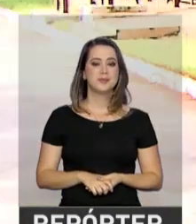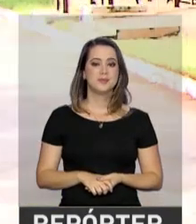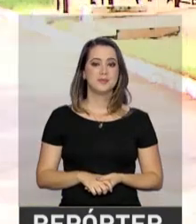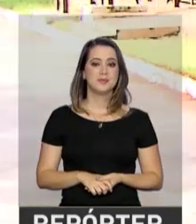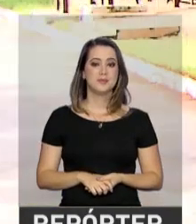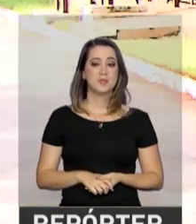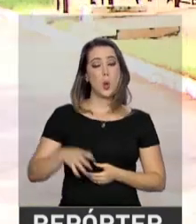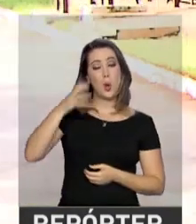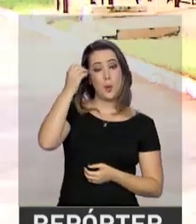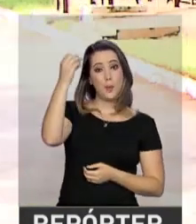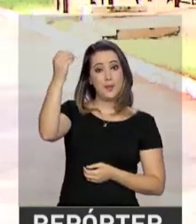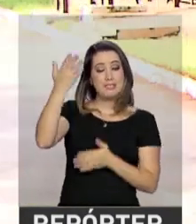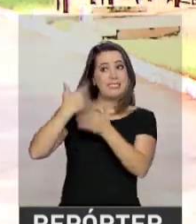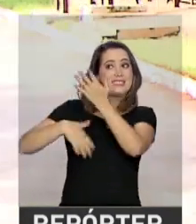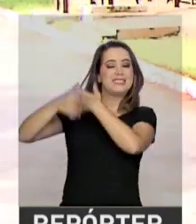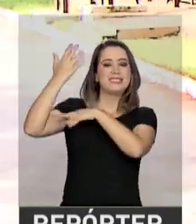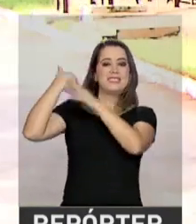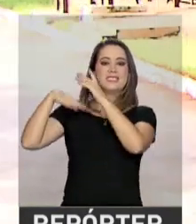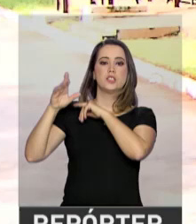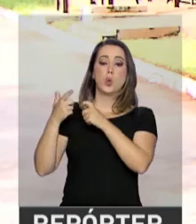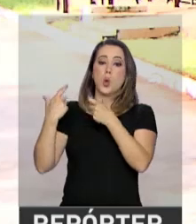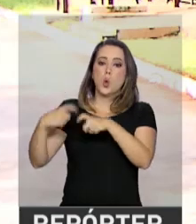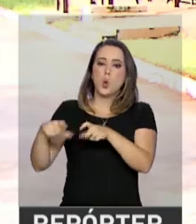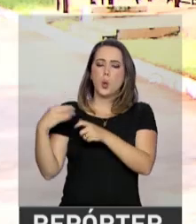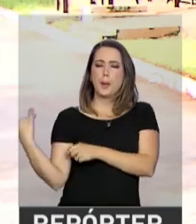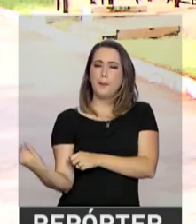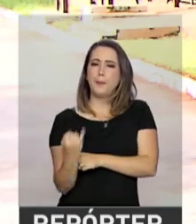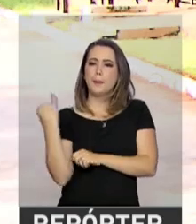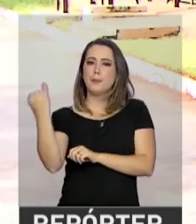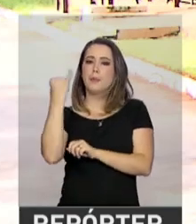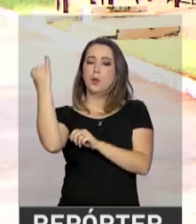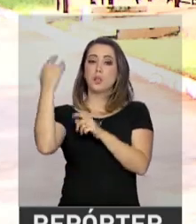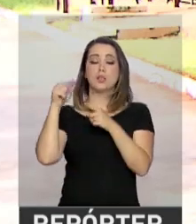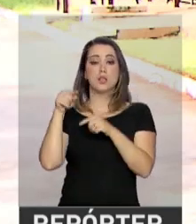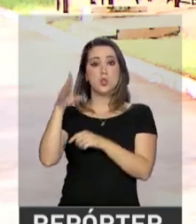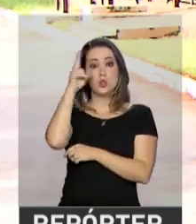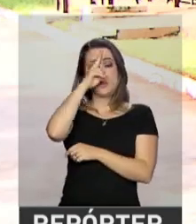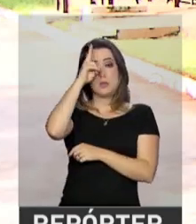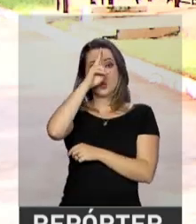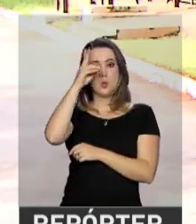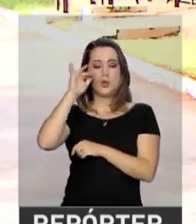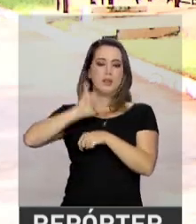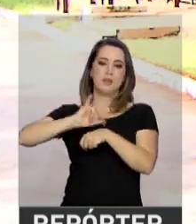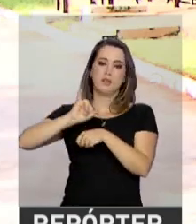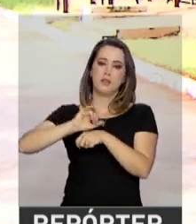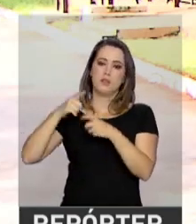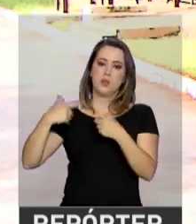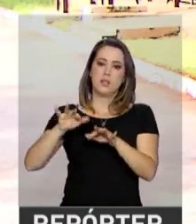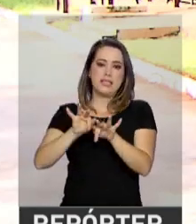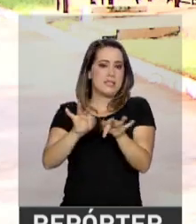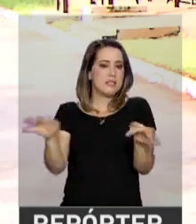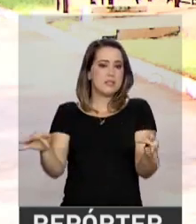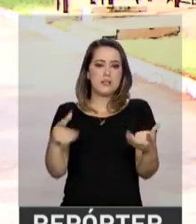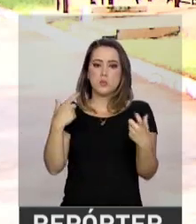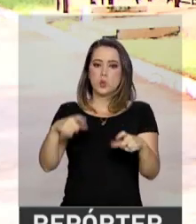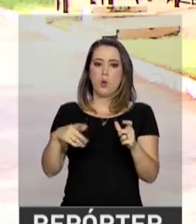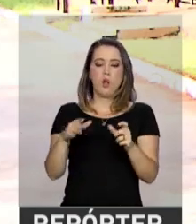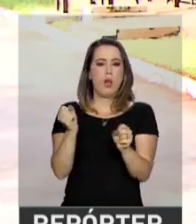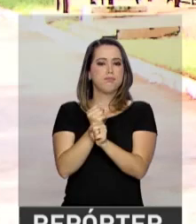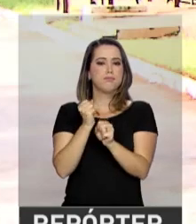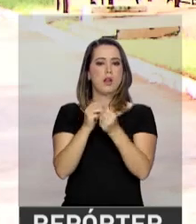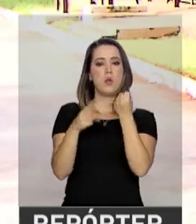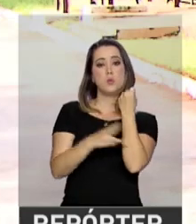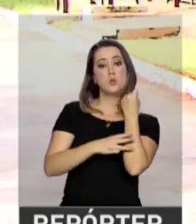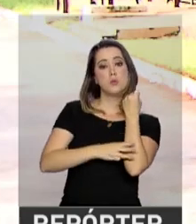E uma viagem no tempo nos leva a um outro importante palácio para a história da capital. Este simples sobrado de madeira foi